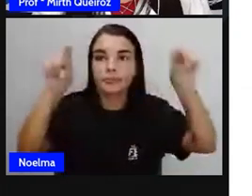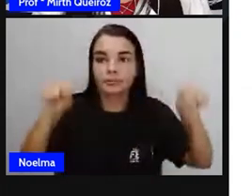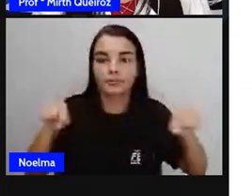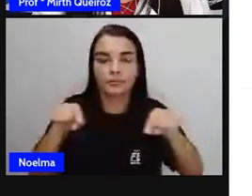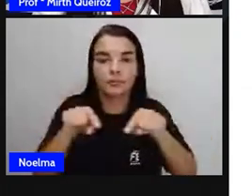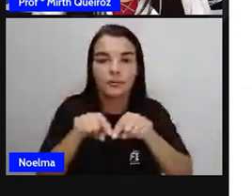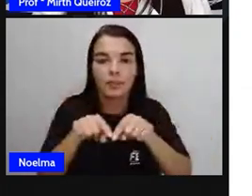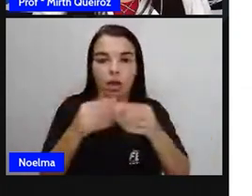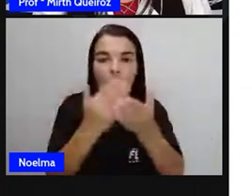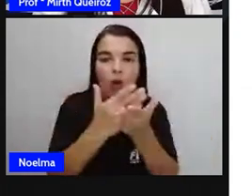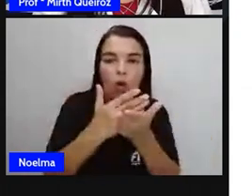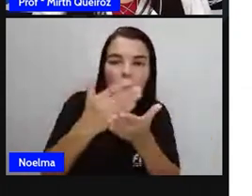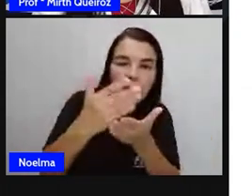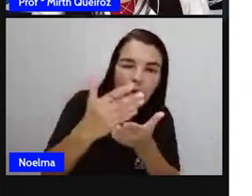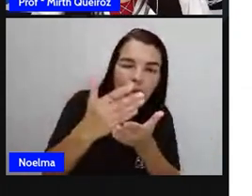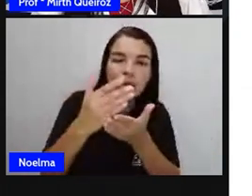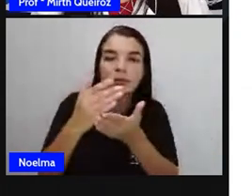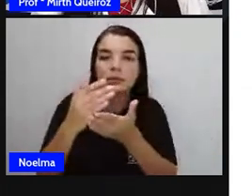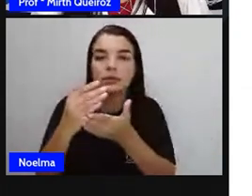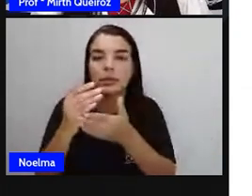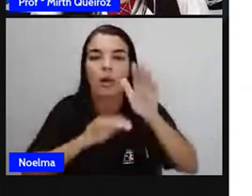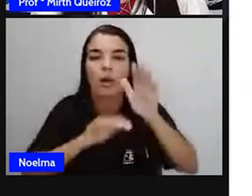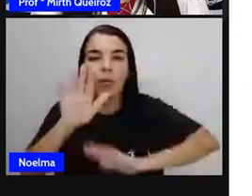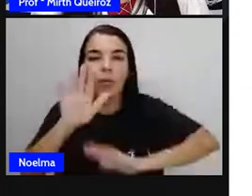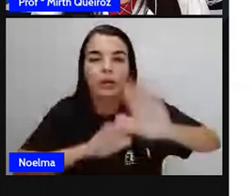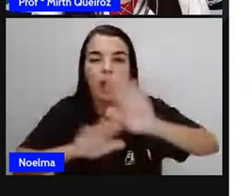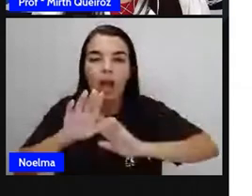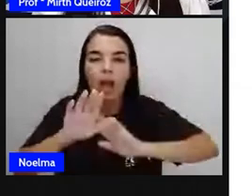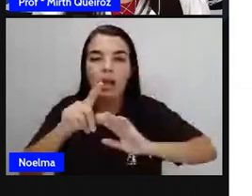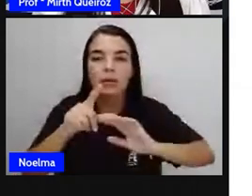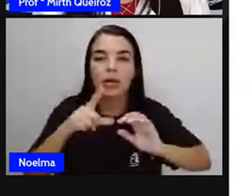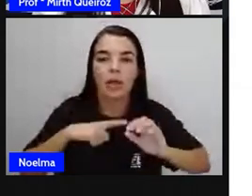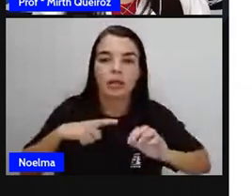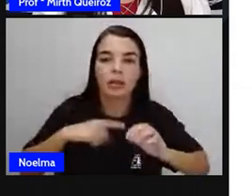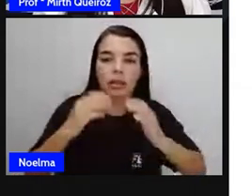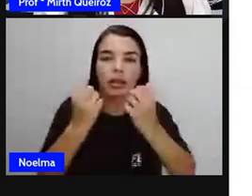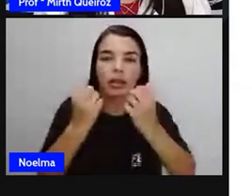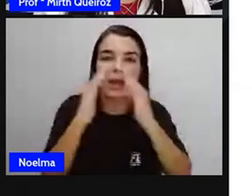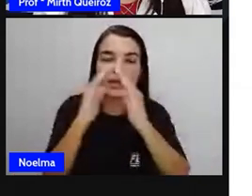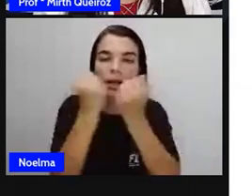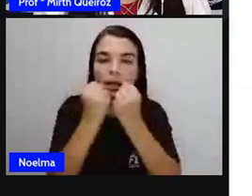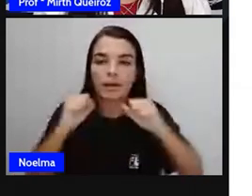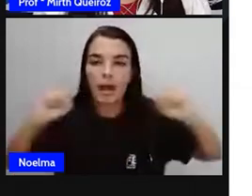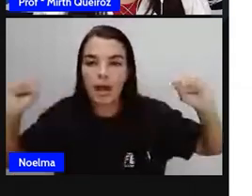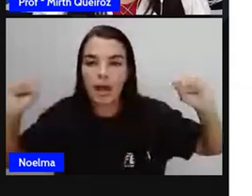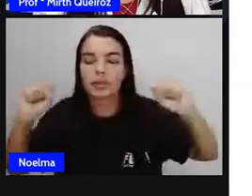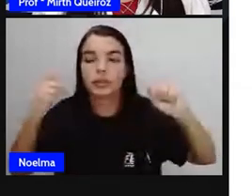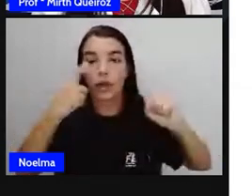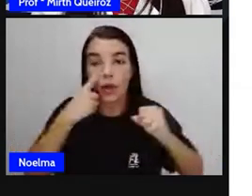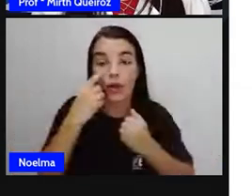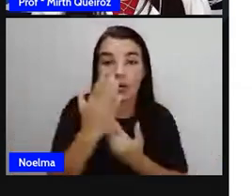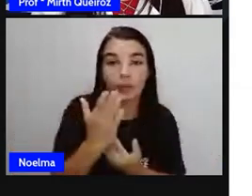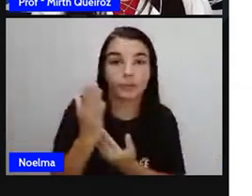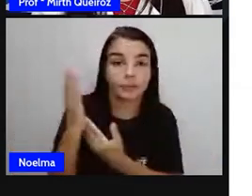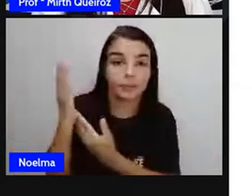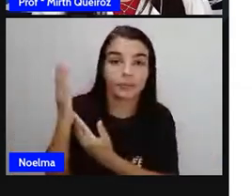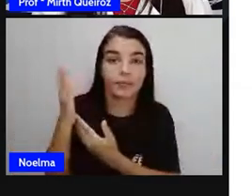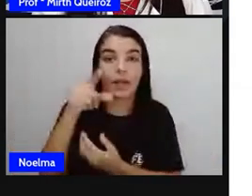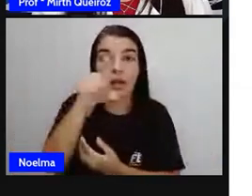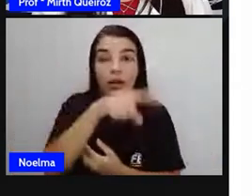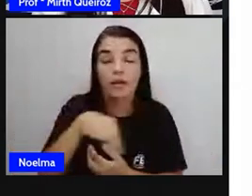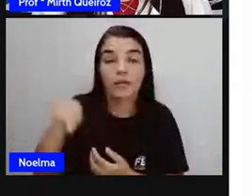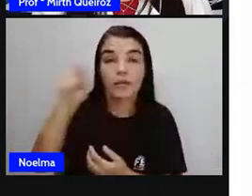temos o início, cuidar com o capataz, casa grande, tesouro, costa do litoral. Então,